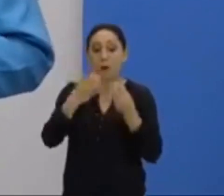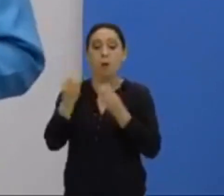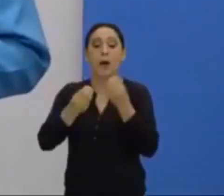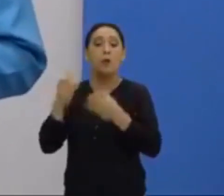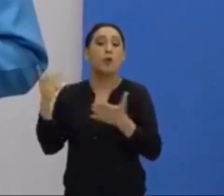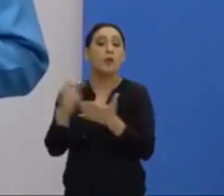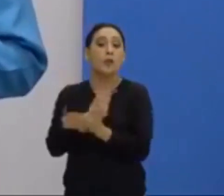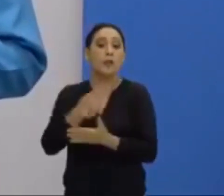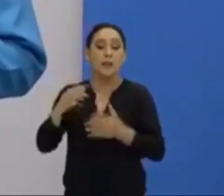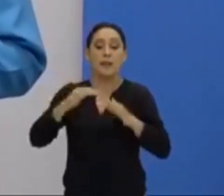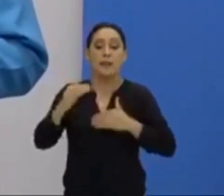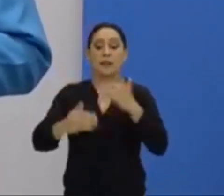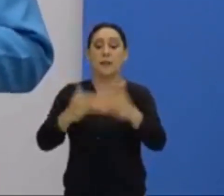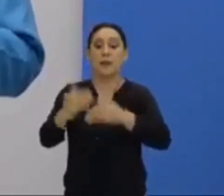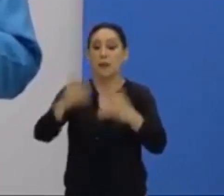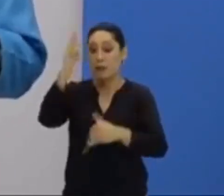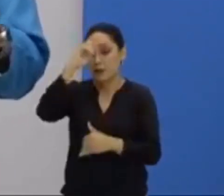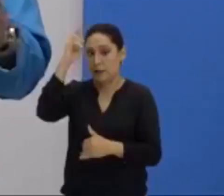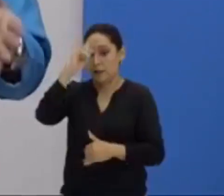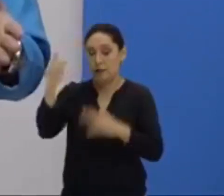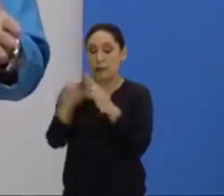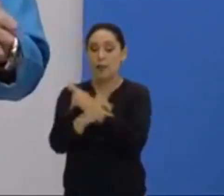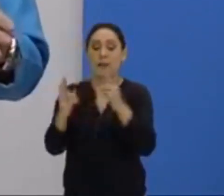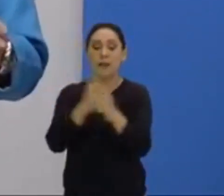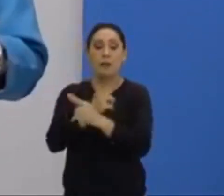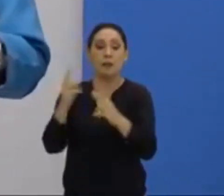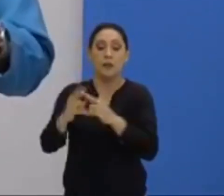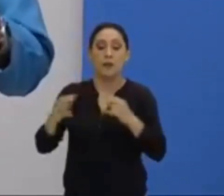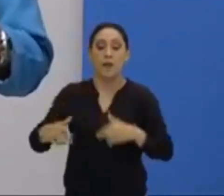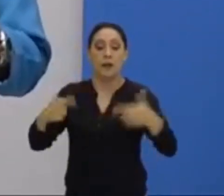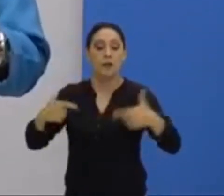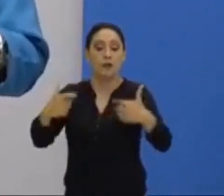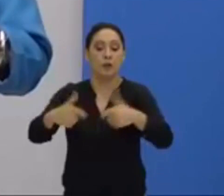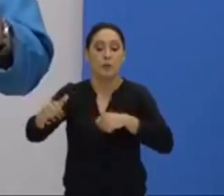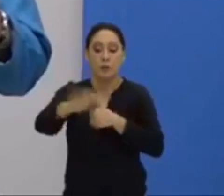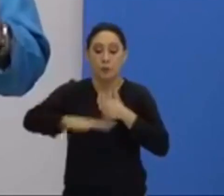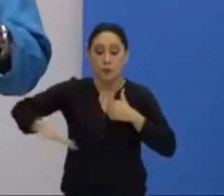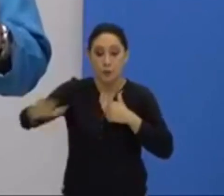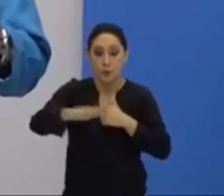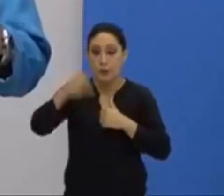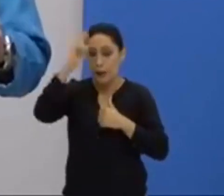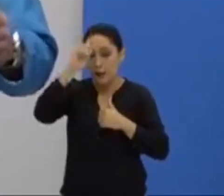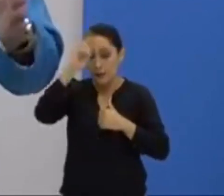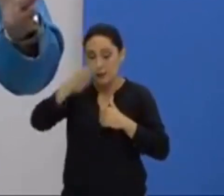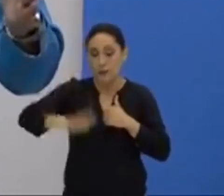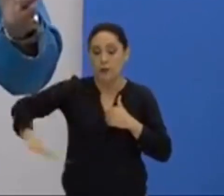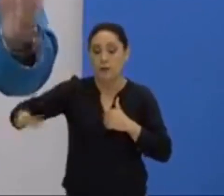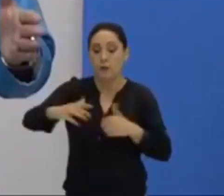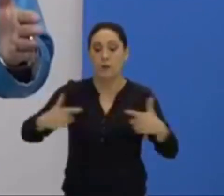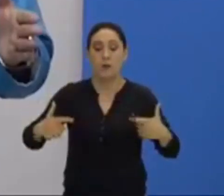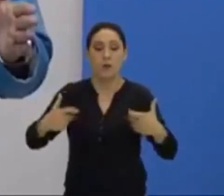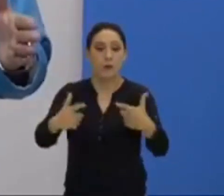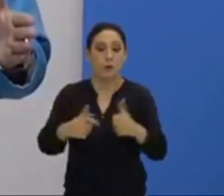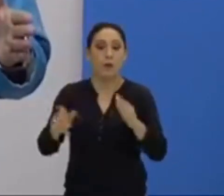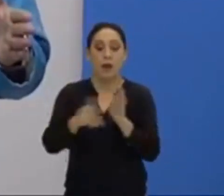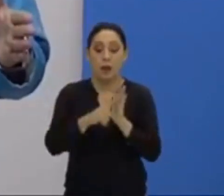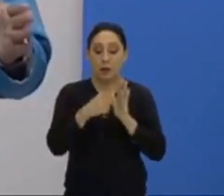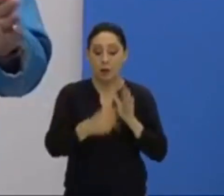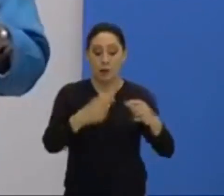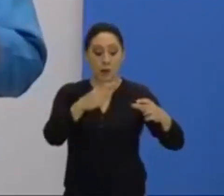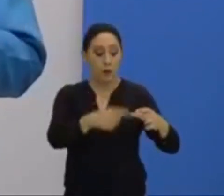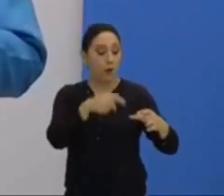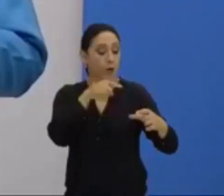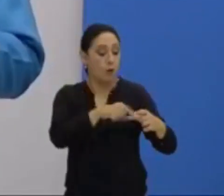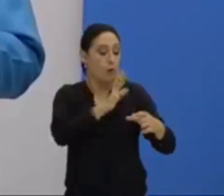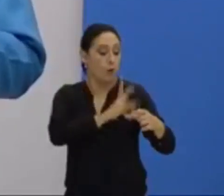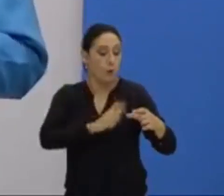processo histórico que envolve a disputa por um território. Lembrando que o território em disputa é o território da Palestina, como eu te falei.